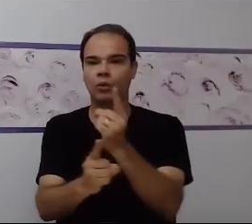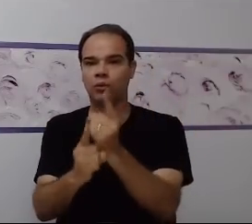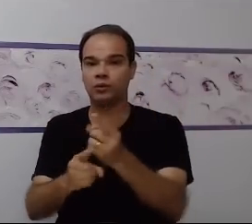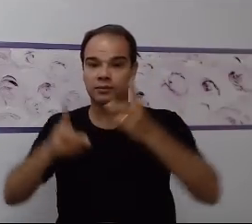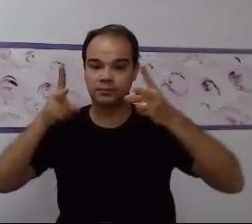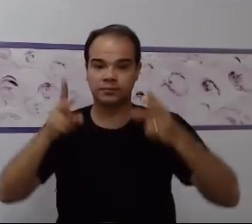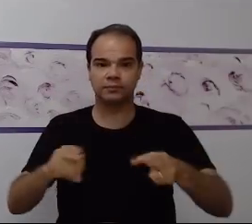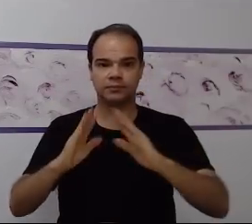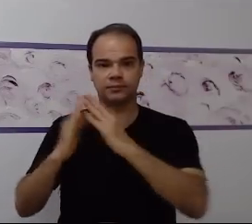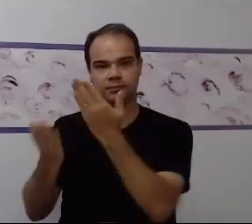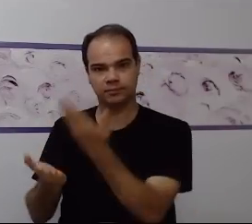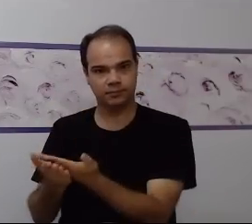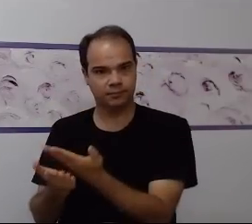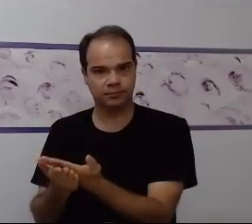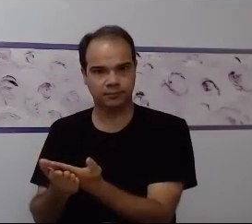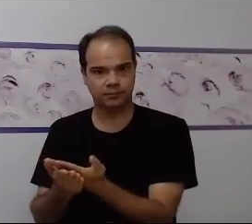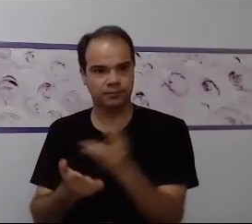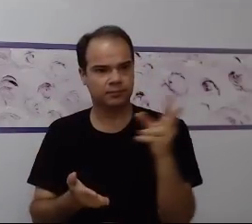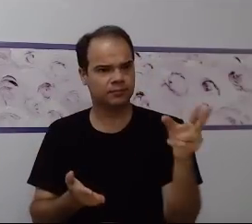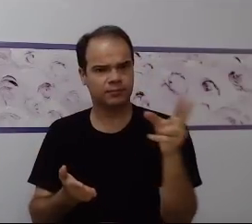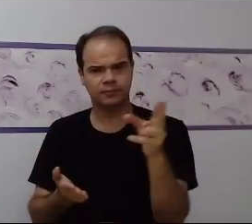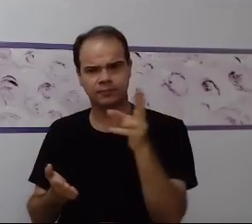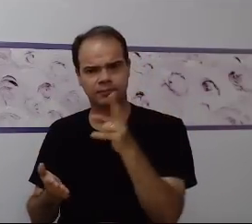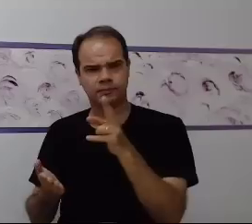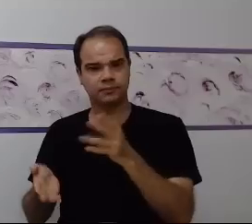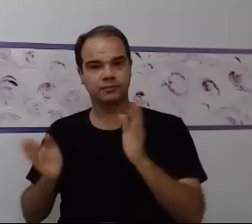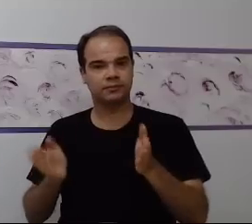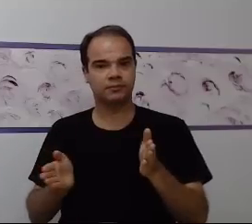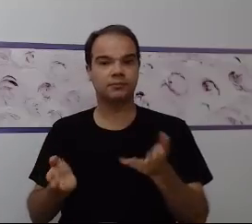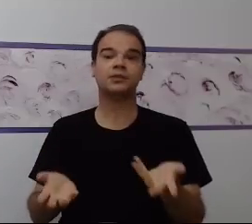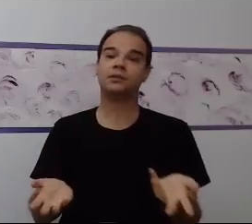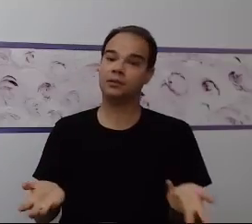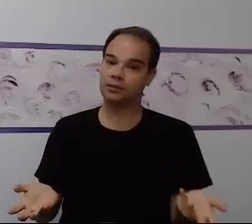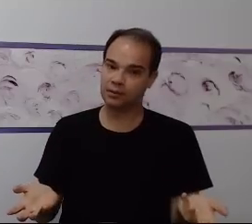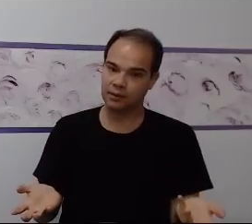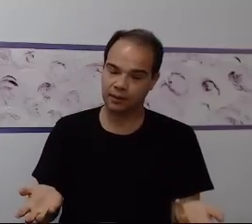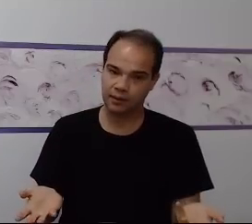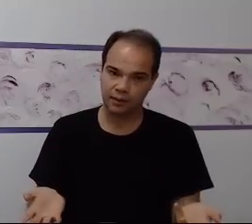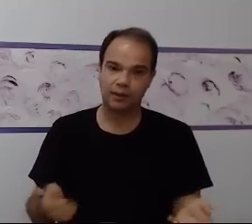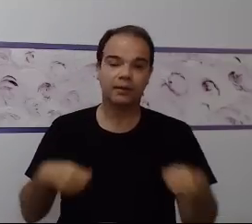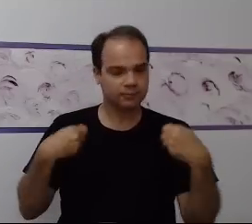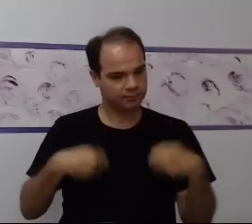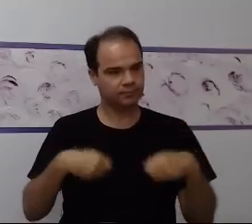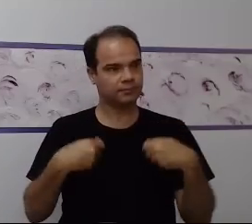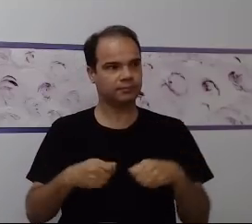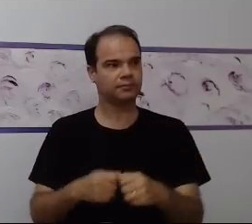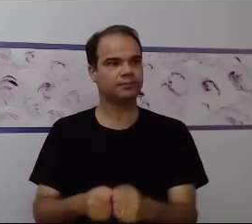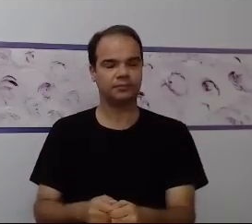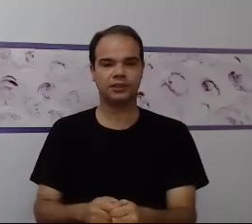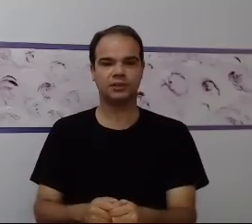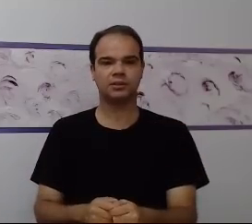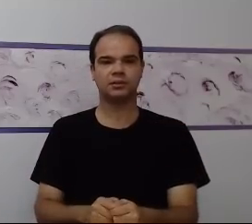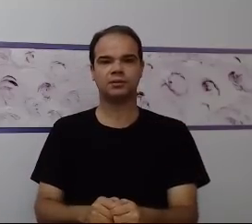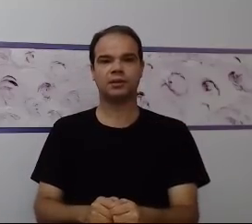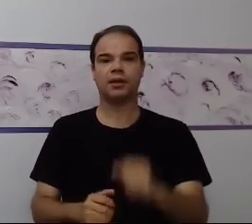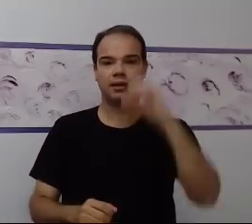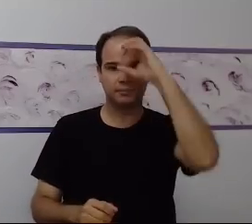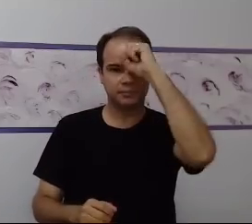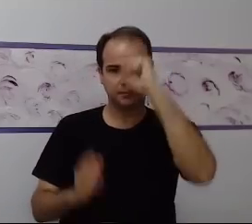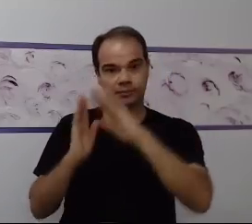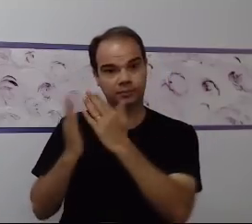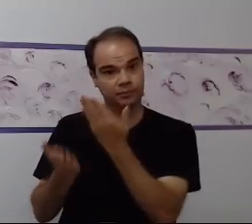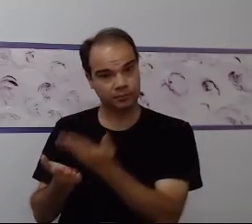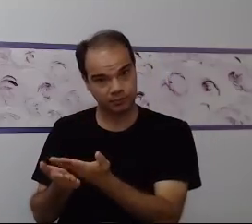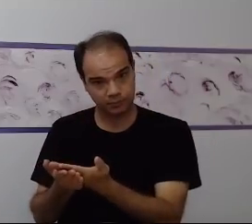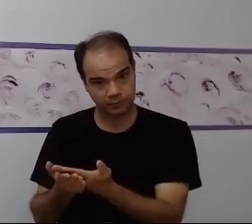vivenciadas no ambiente escolar, que isso é generalizar conceito, sair e reconhecer situações, você fala do